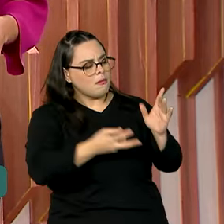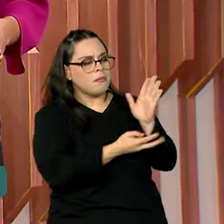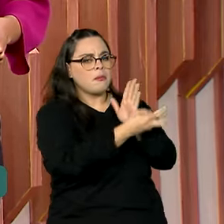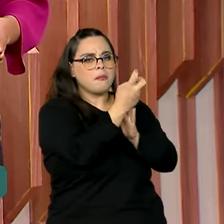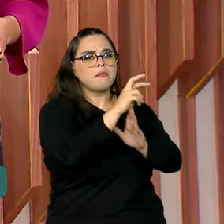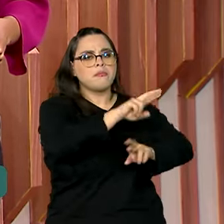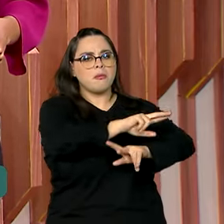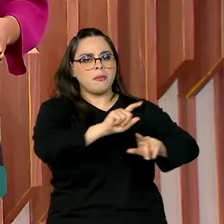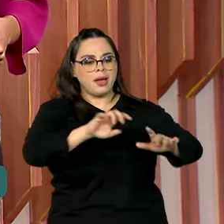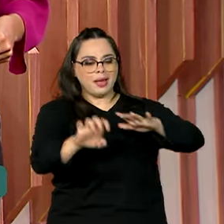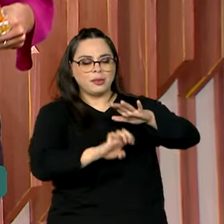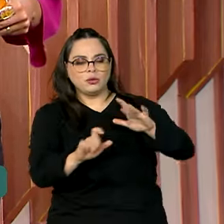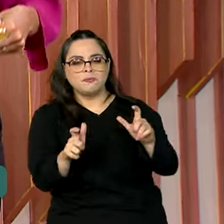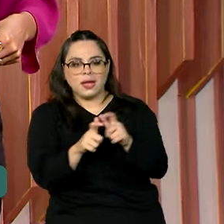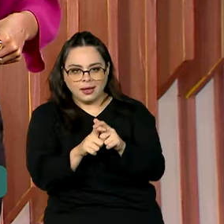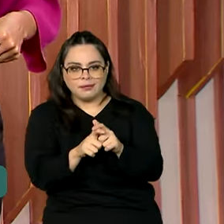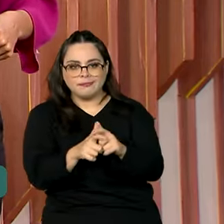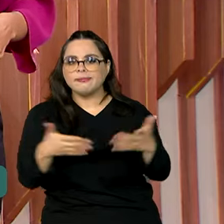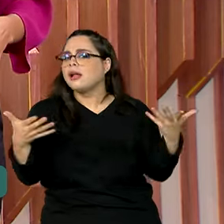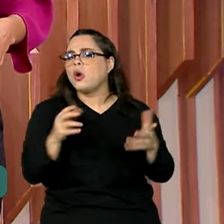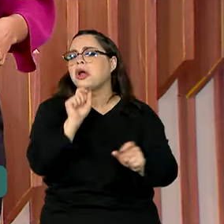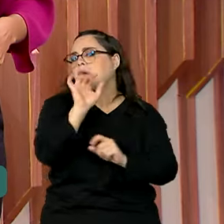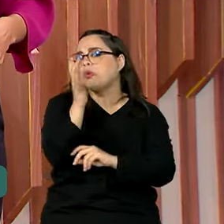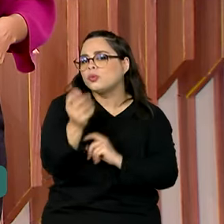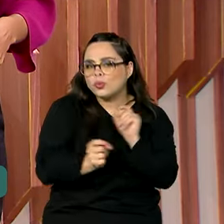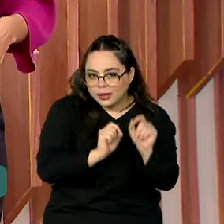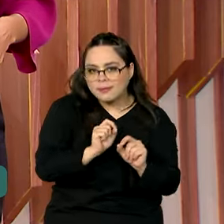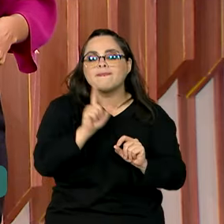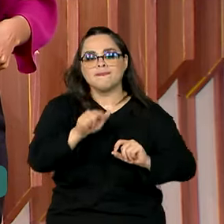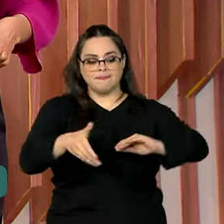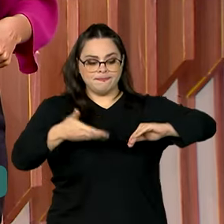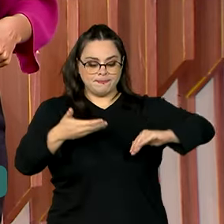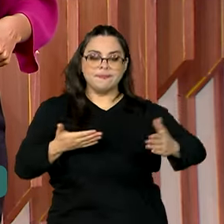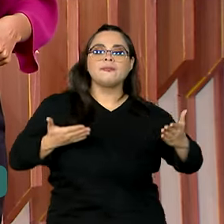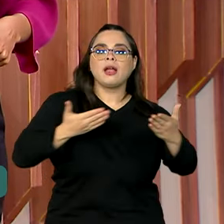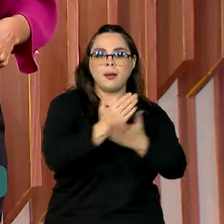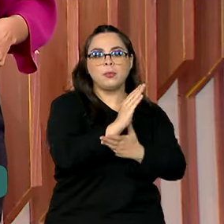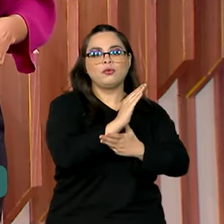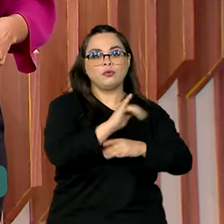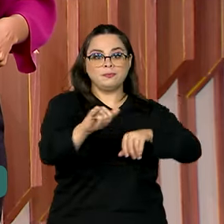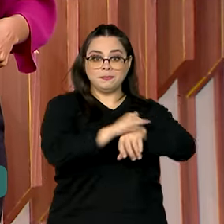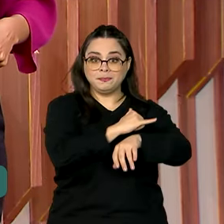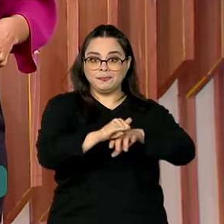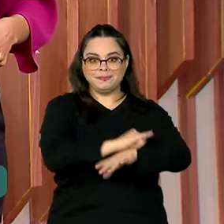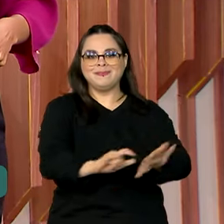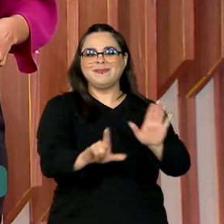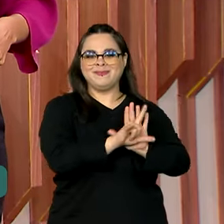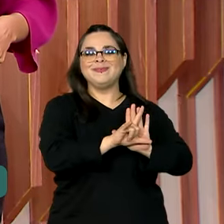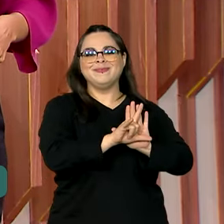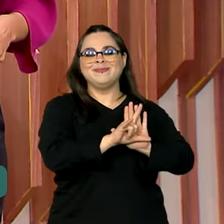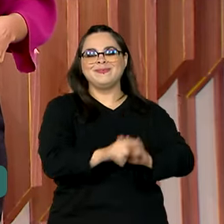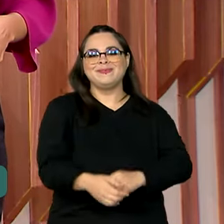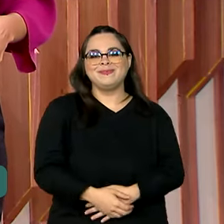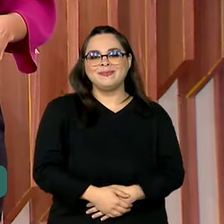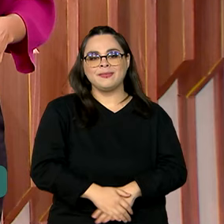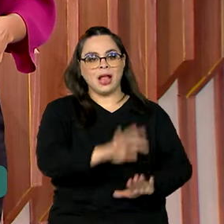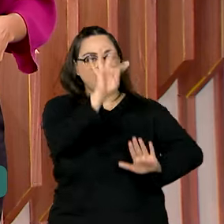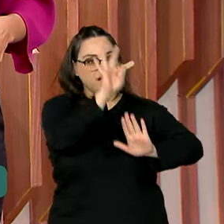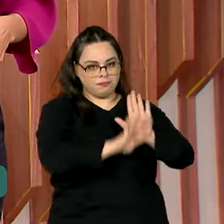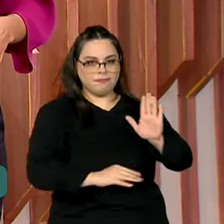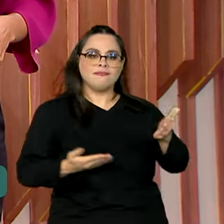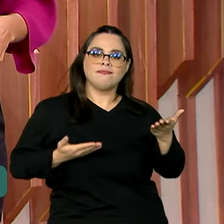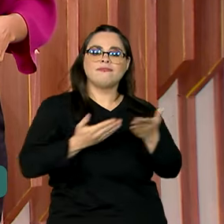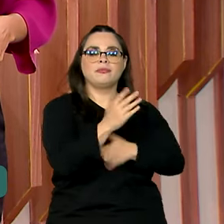para os pequenos empreendedores. E agora o Congresso aprovou a medida e o programa se torna lei. O texto foi